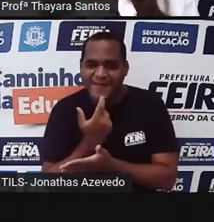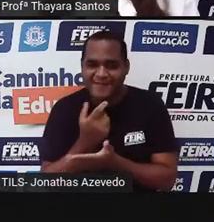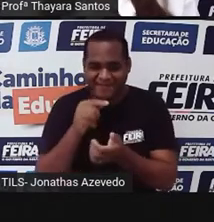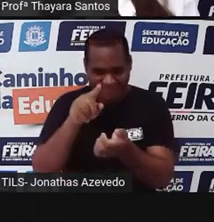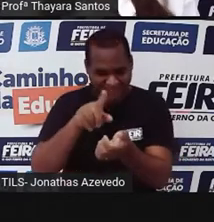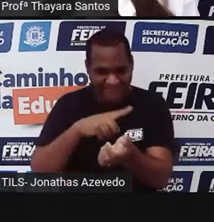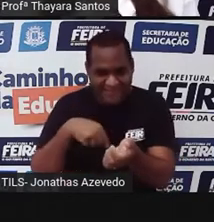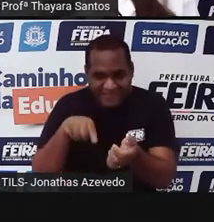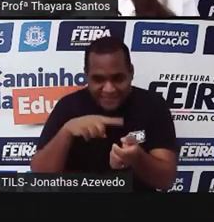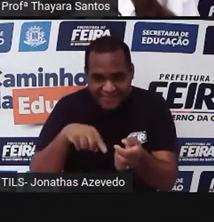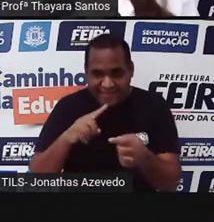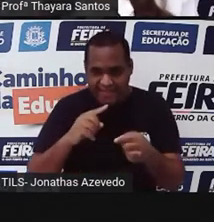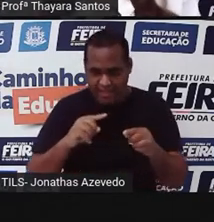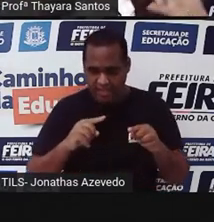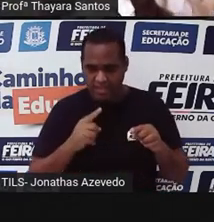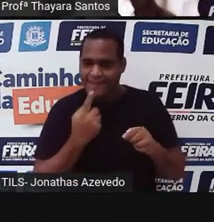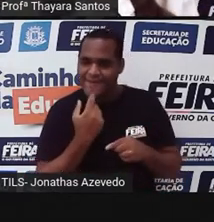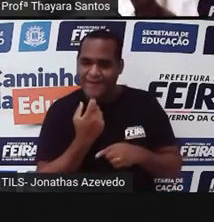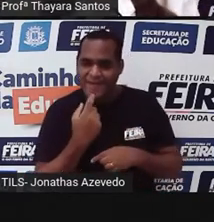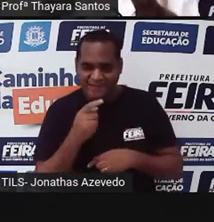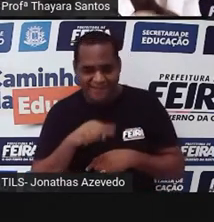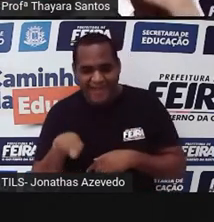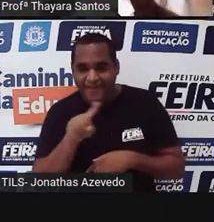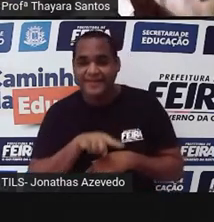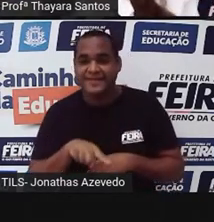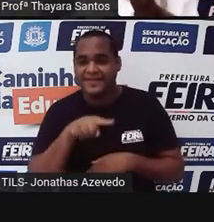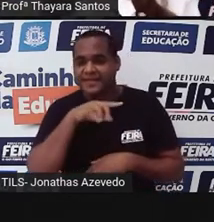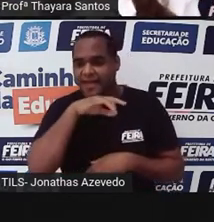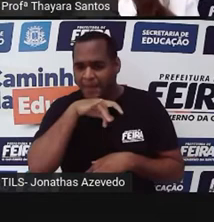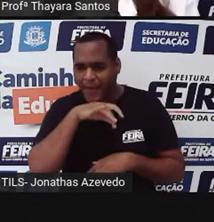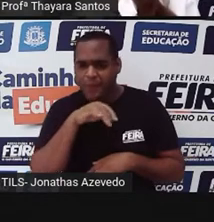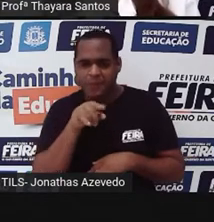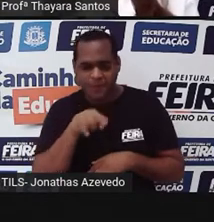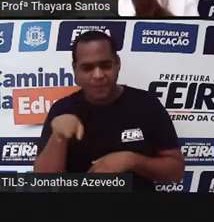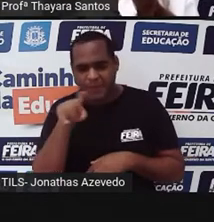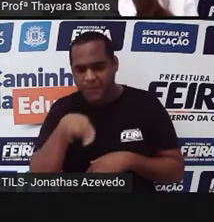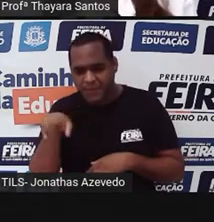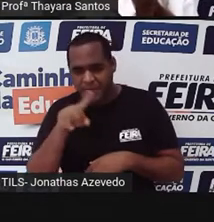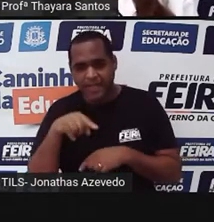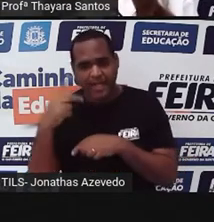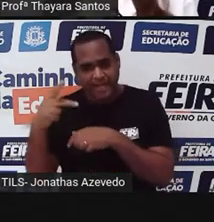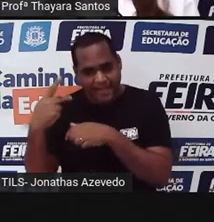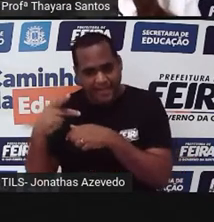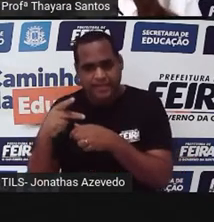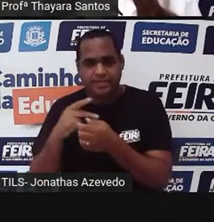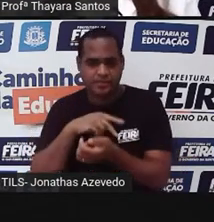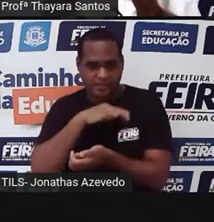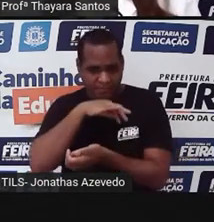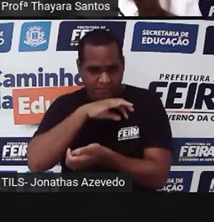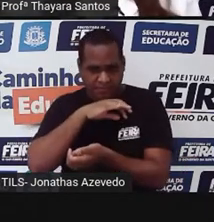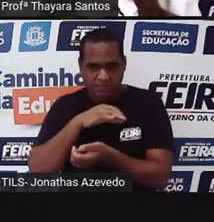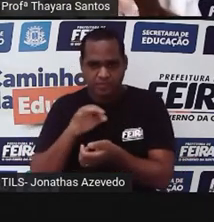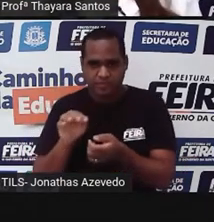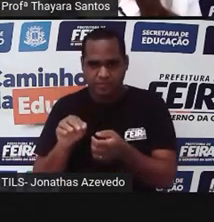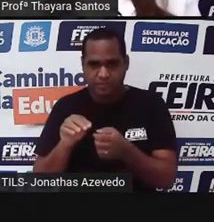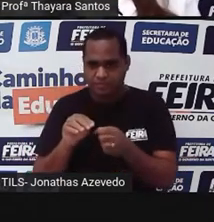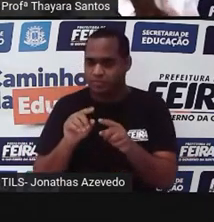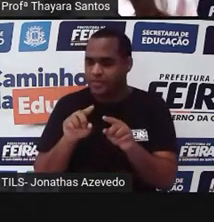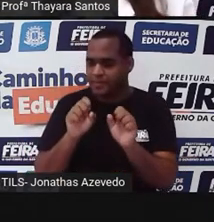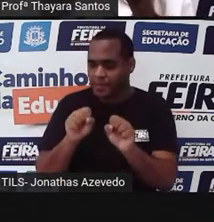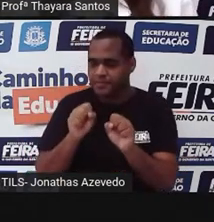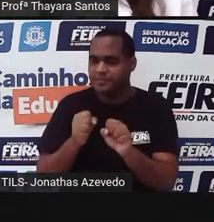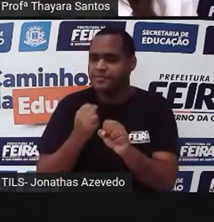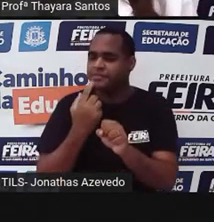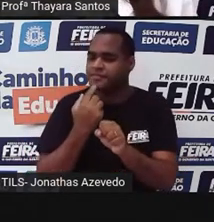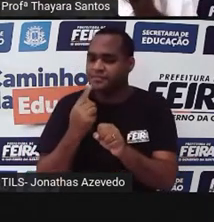O que quer dizer isso? Quer dizer que o sangue, né? Ou então essa hemolinfa aí que circula no corpo do animal, ela vai e